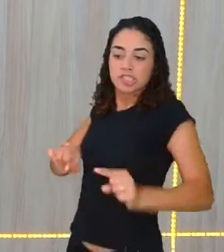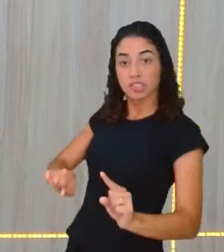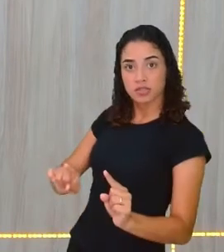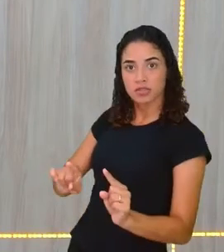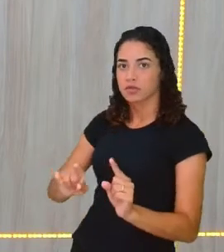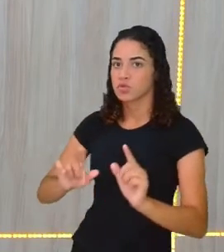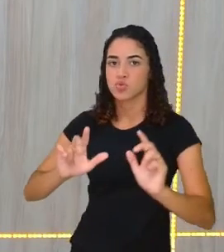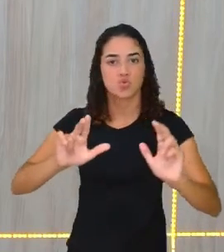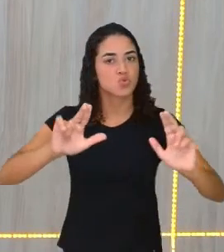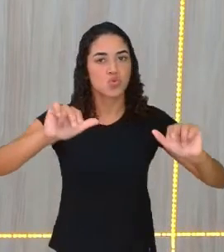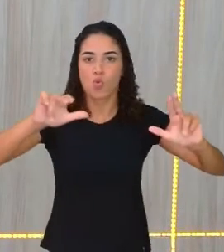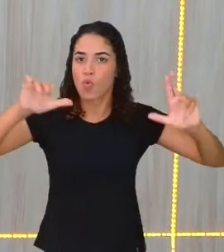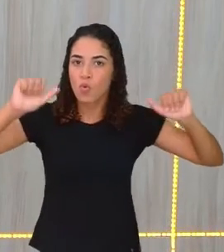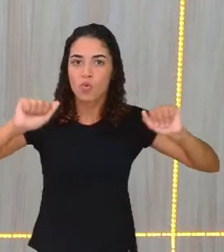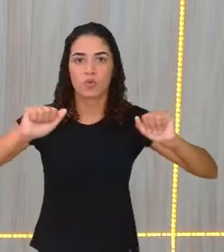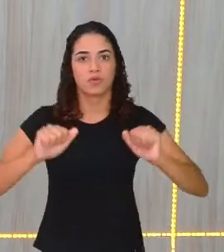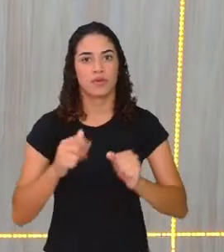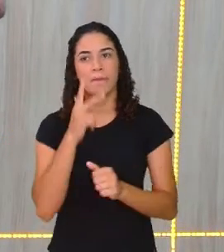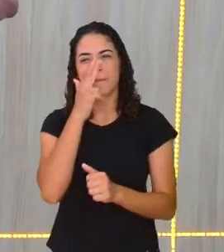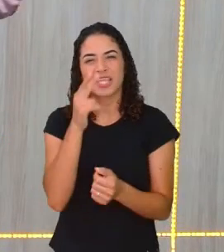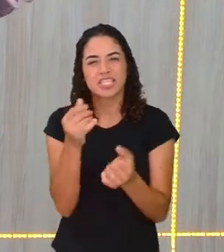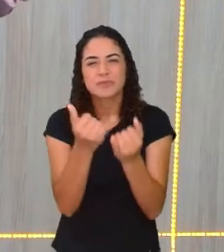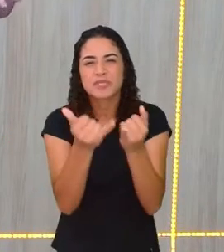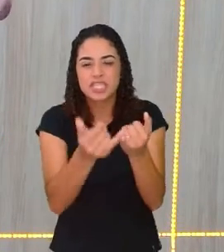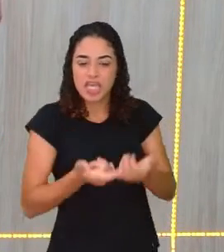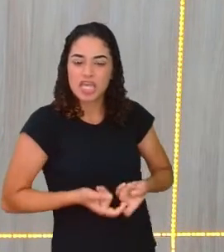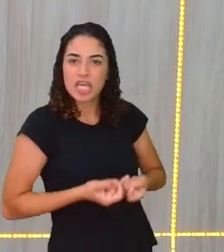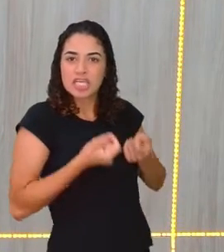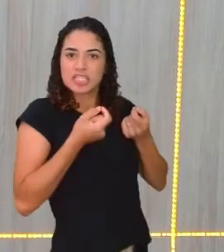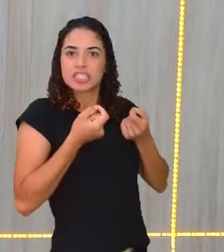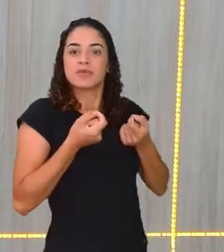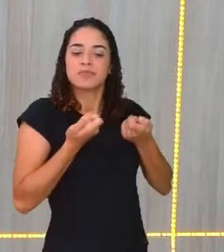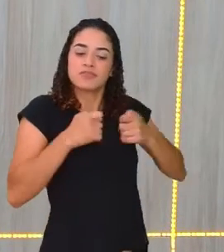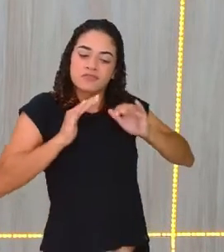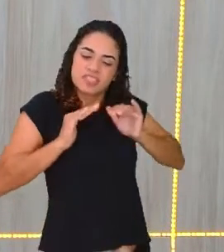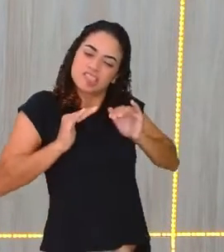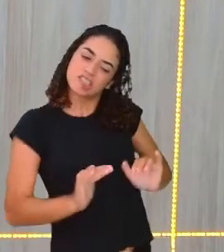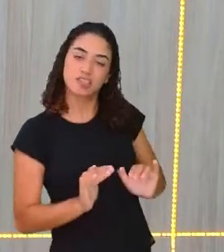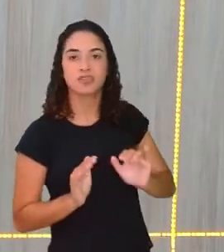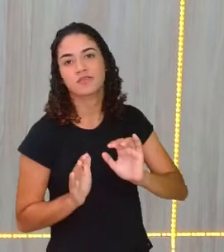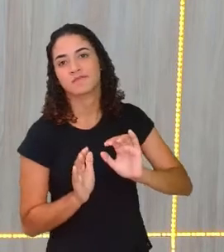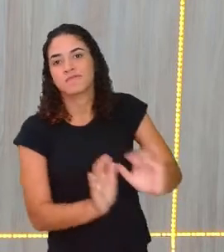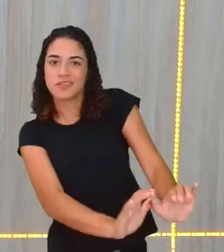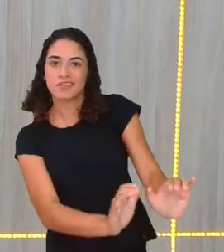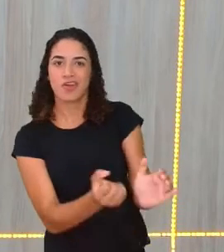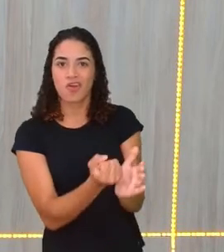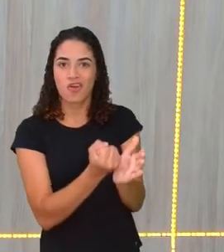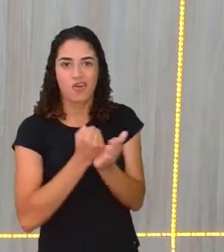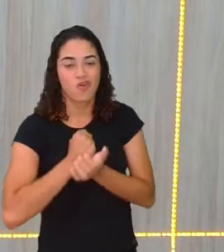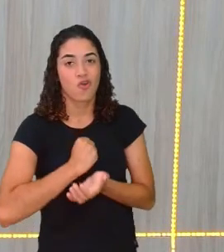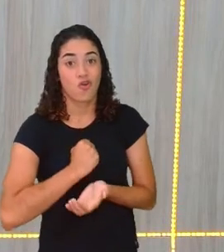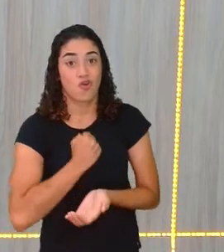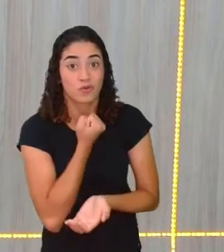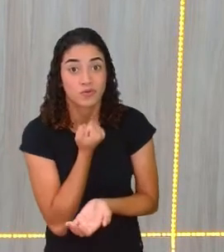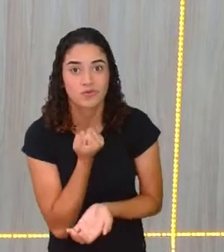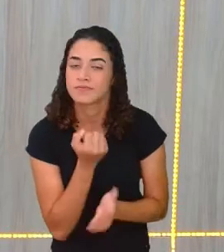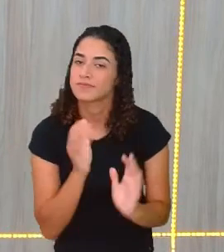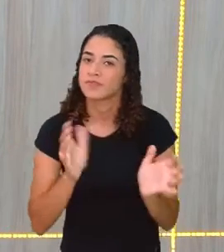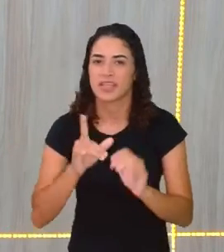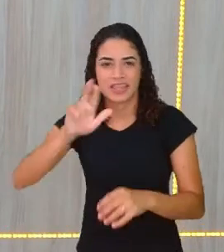Então, esse é um mal, um câncer que deve ser banido da nossa sociedade. E não é só no dia 20 de